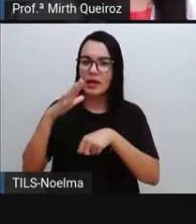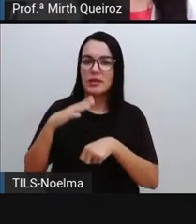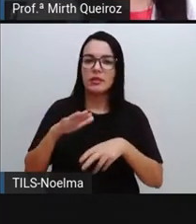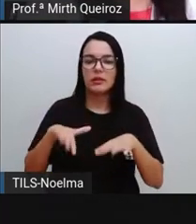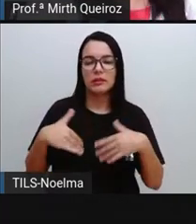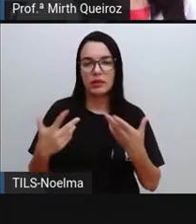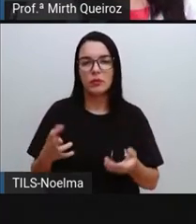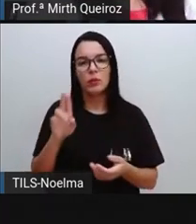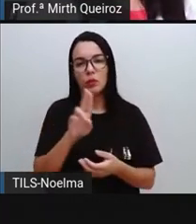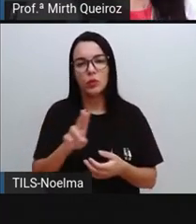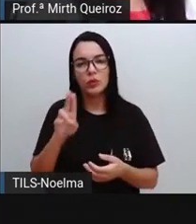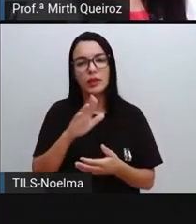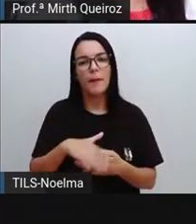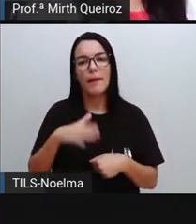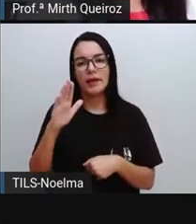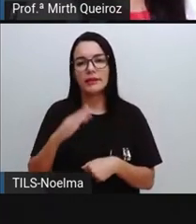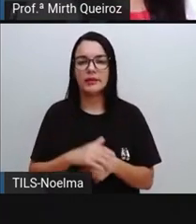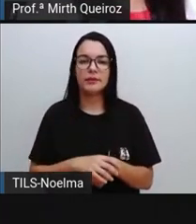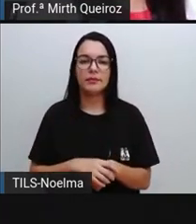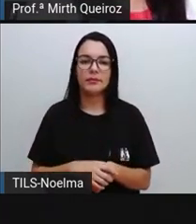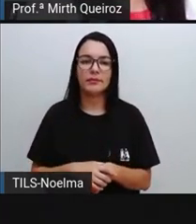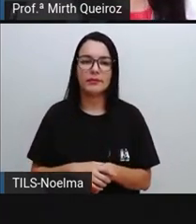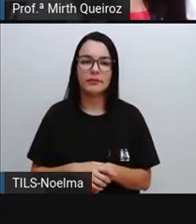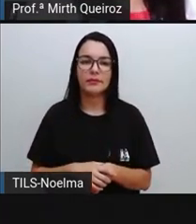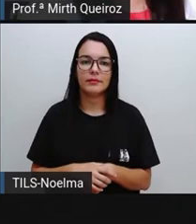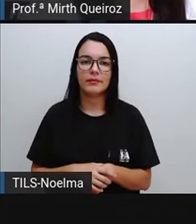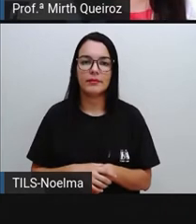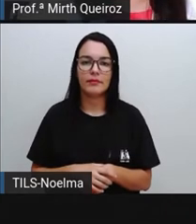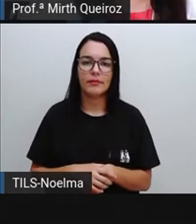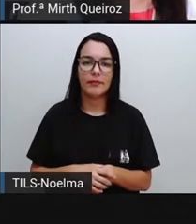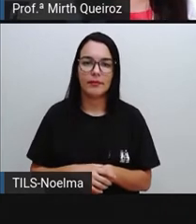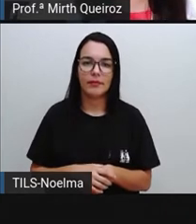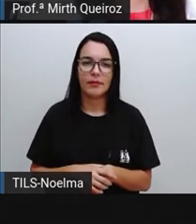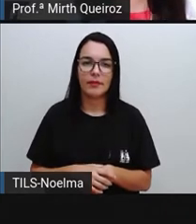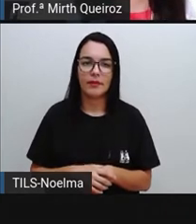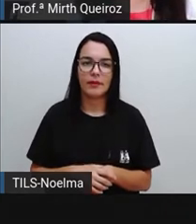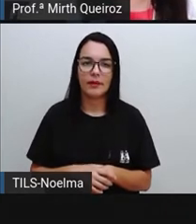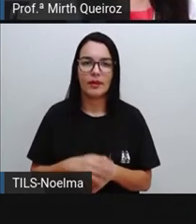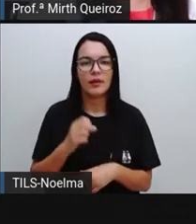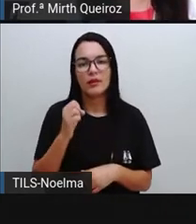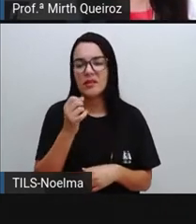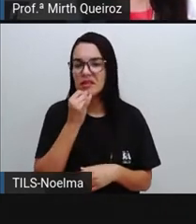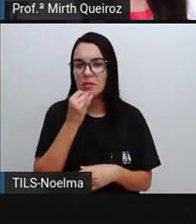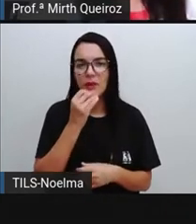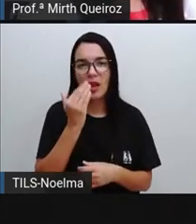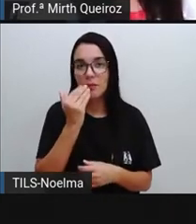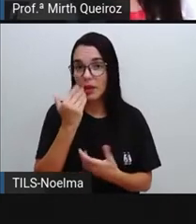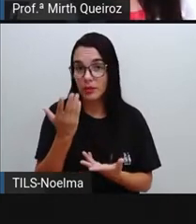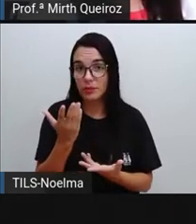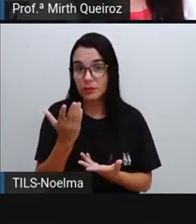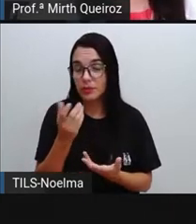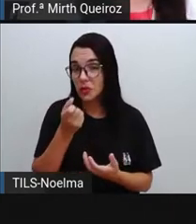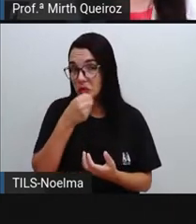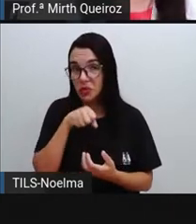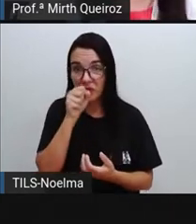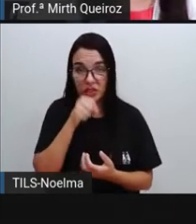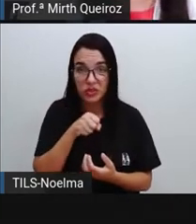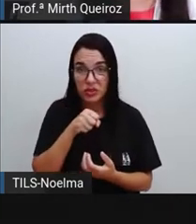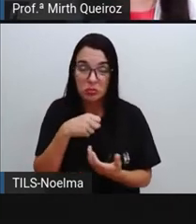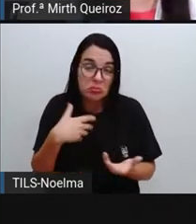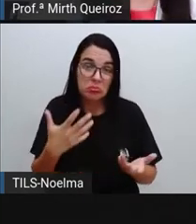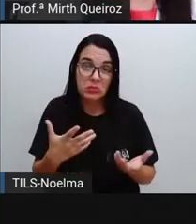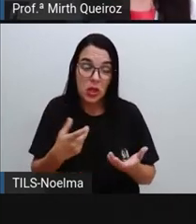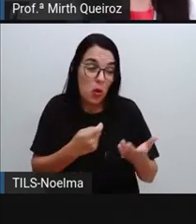aquele bem não serve mais, né? Assim, de uma hora para outra. Um alimento que a gente compra, um sorvete que a gente compra,